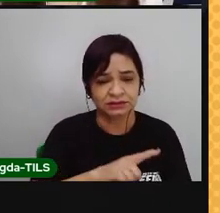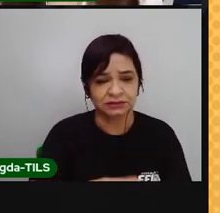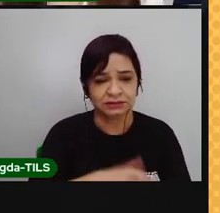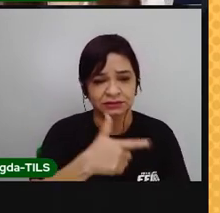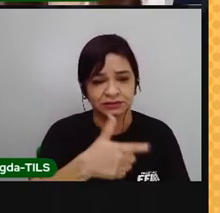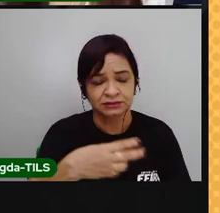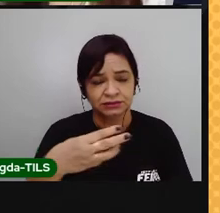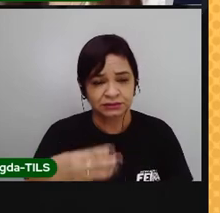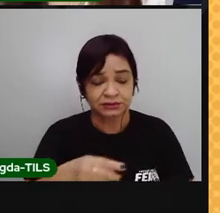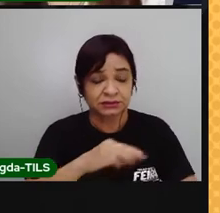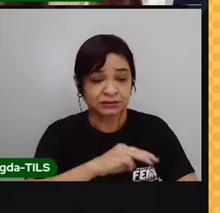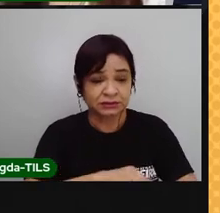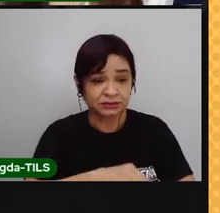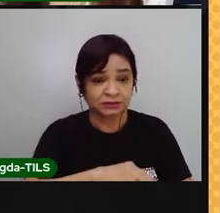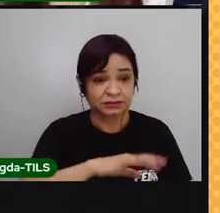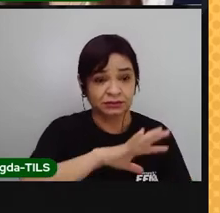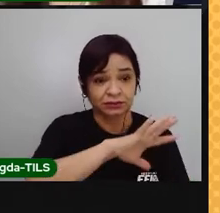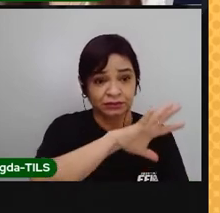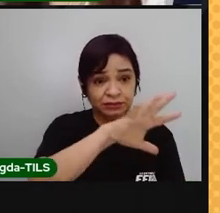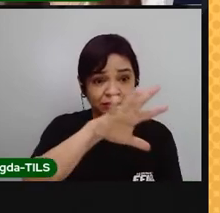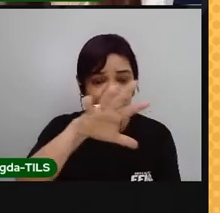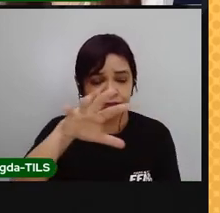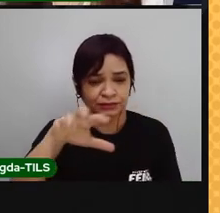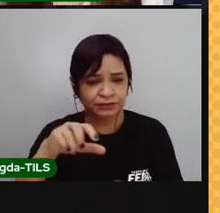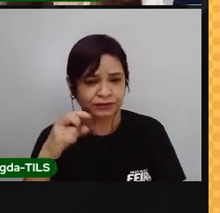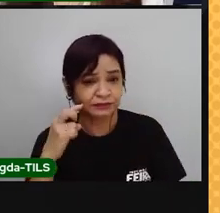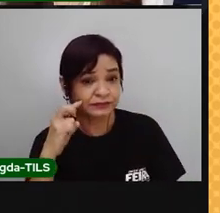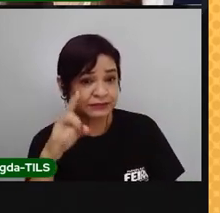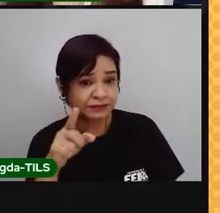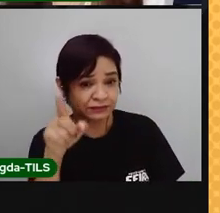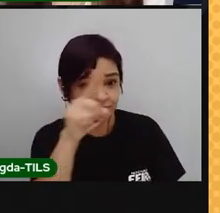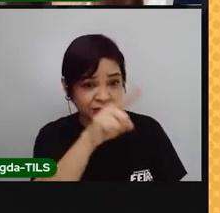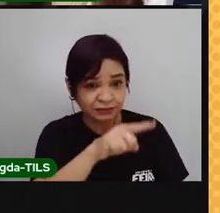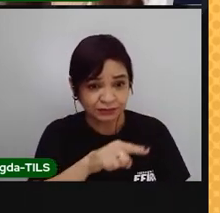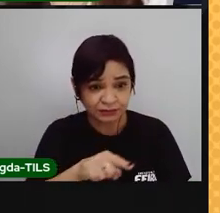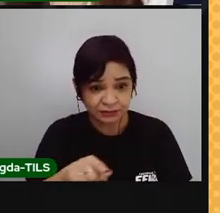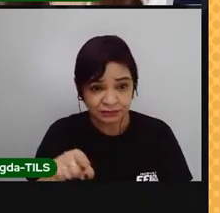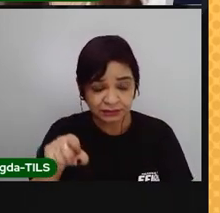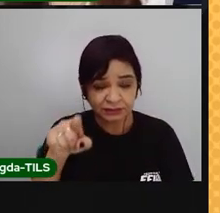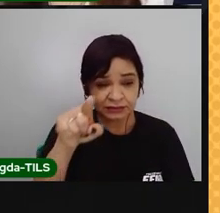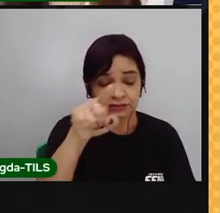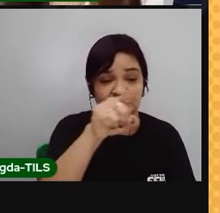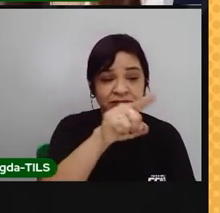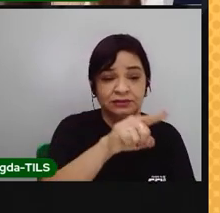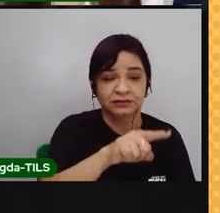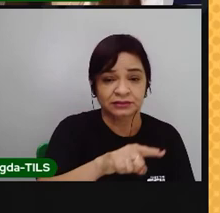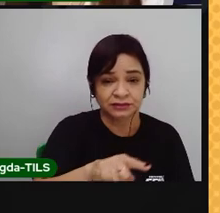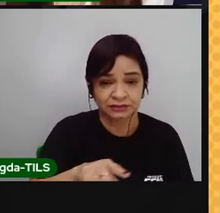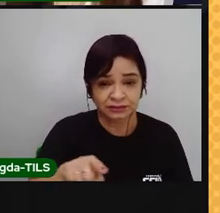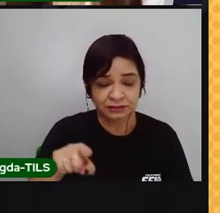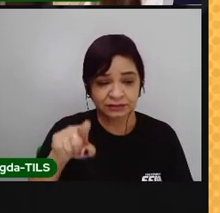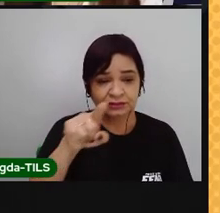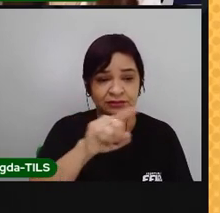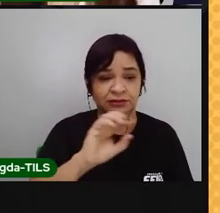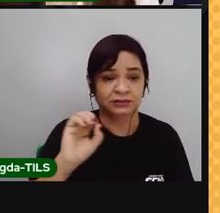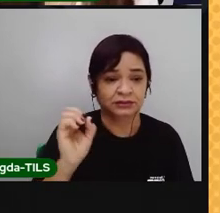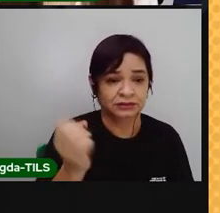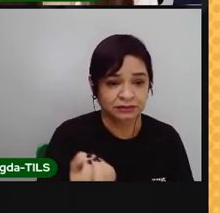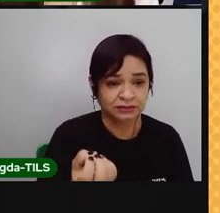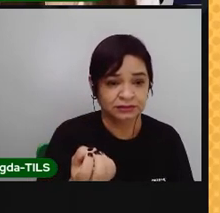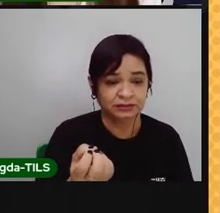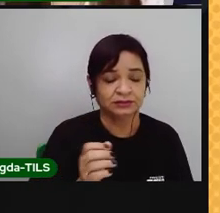para fazer a revolução, que é praticamente o mesmo tempo que leva para fazer a rotação. Então,